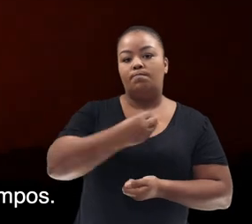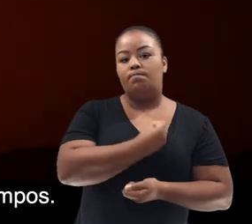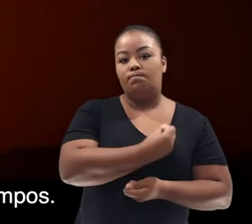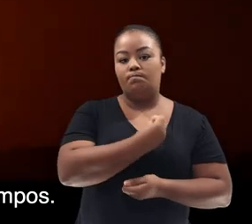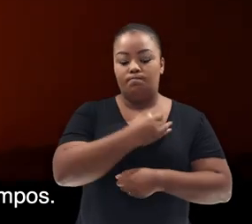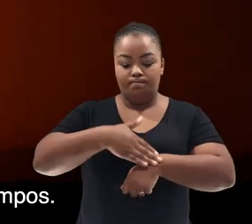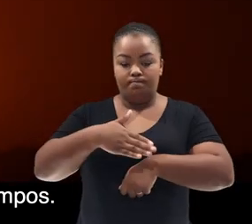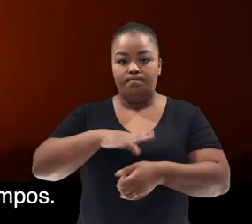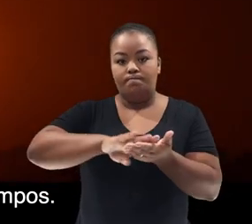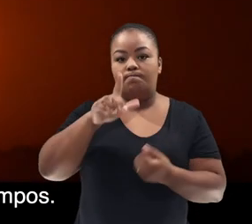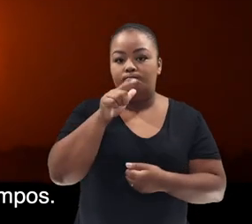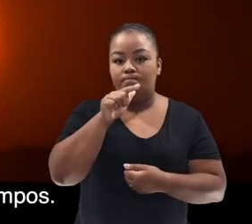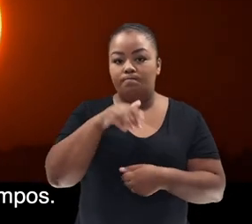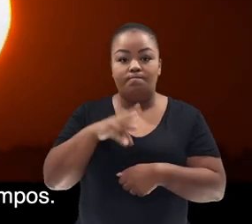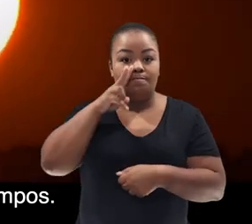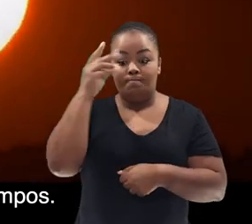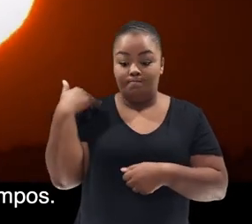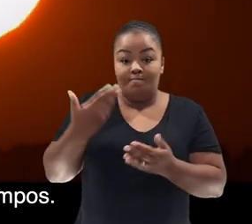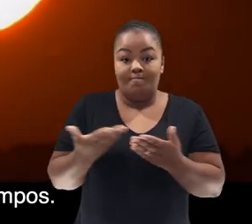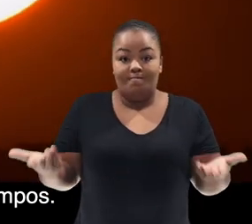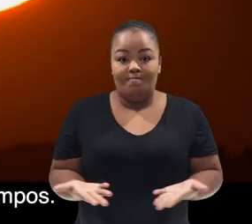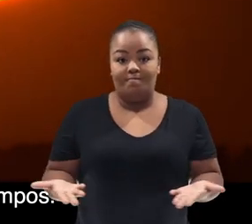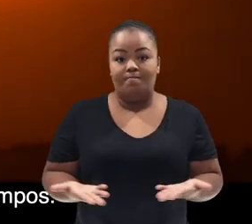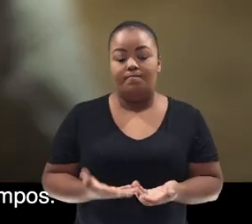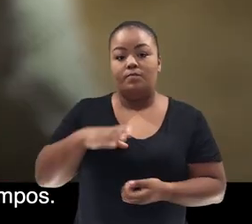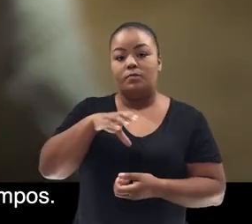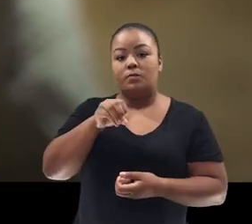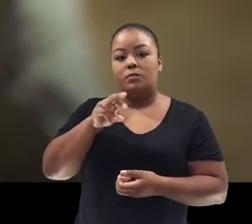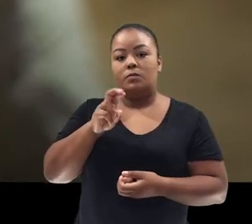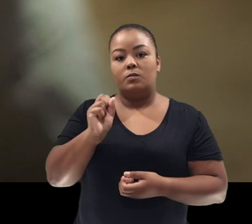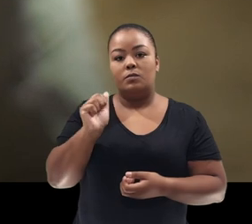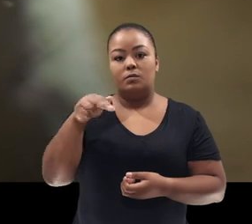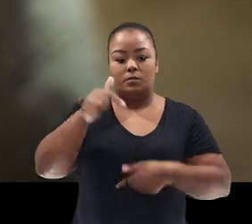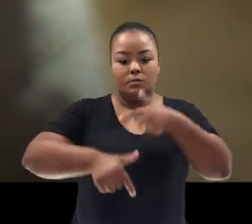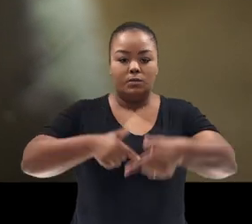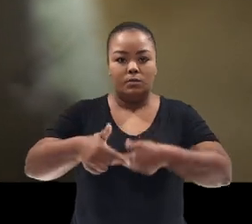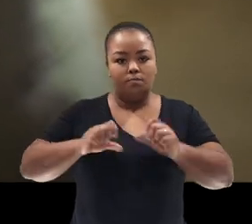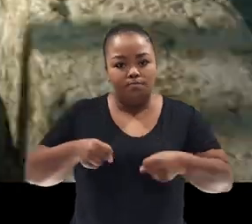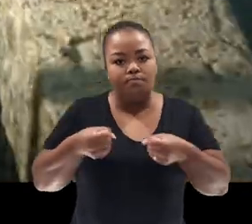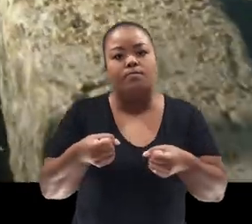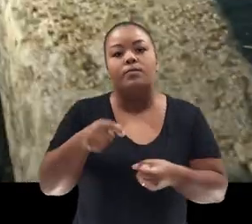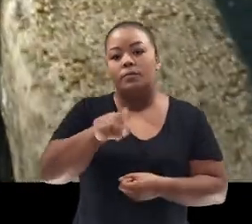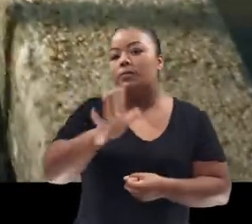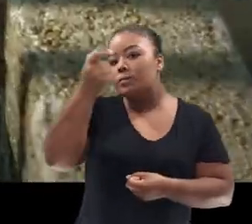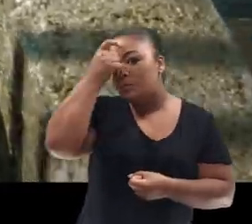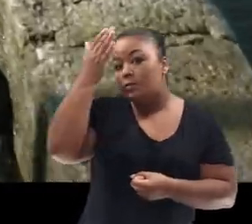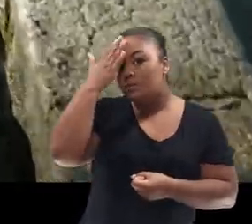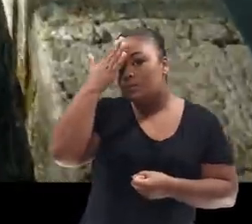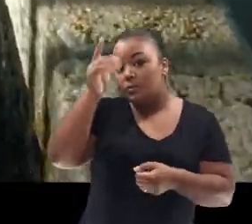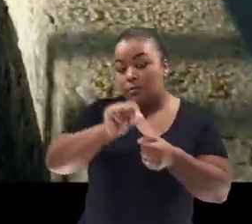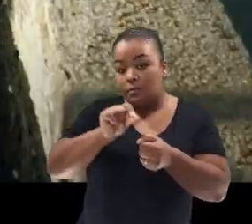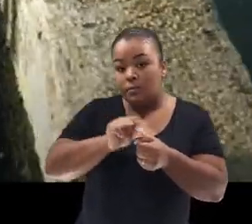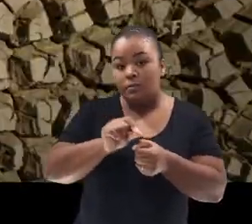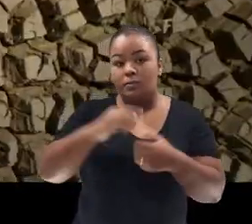Estamos vivendo uma das secas mais agressivas dos últimos tempos. A Corsan está trabalhando fortemente e você já